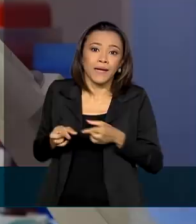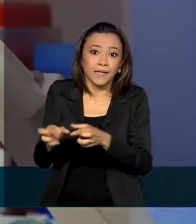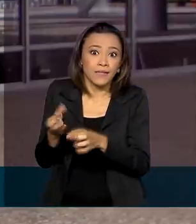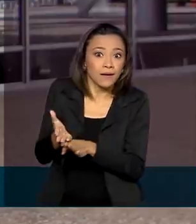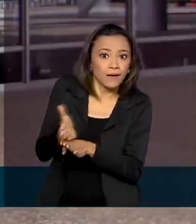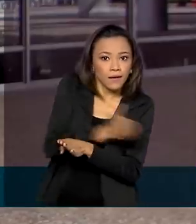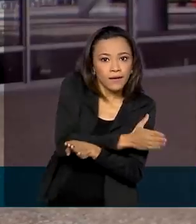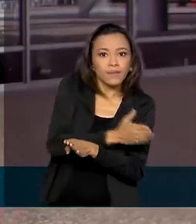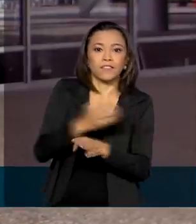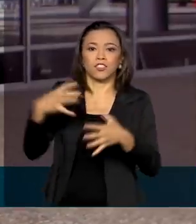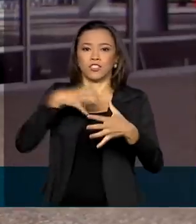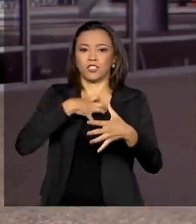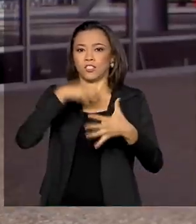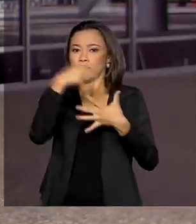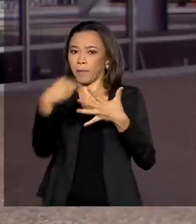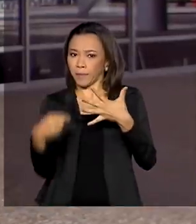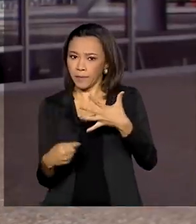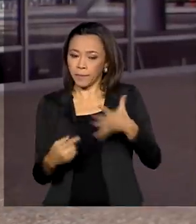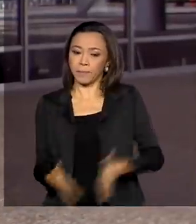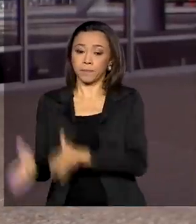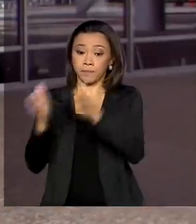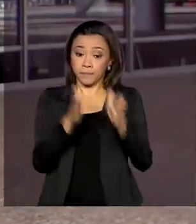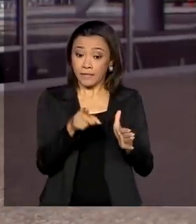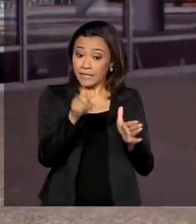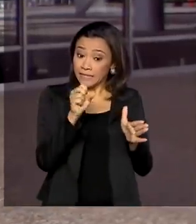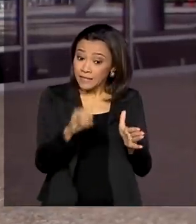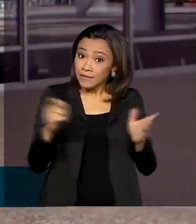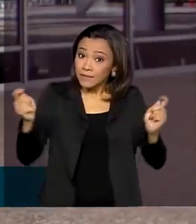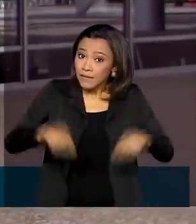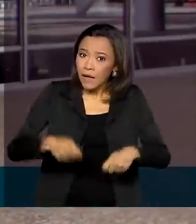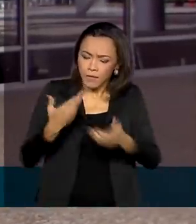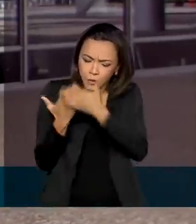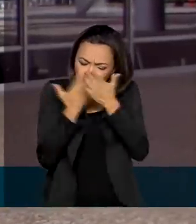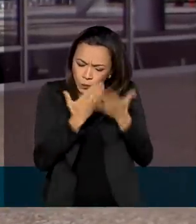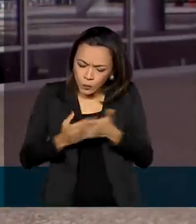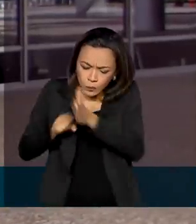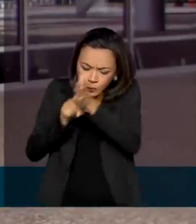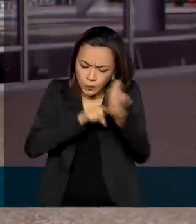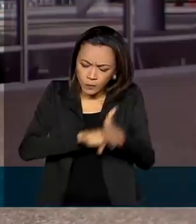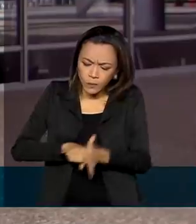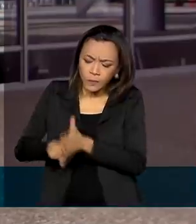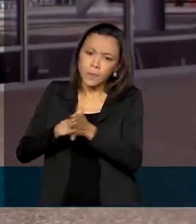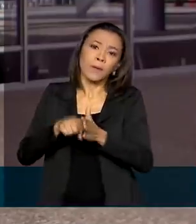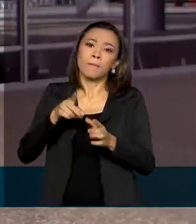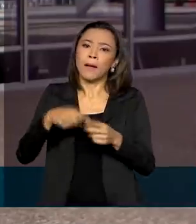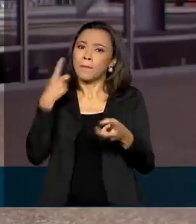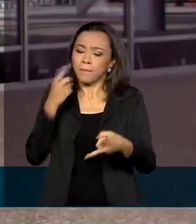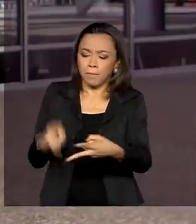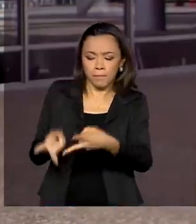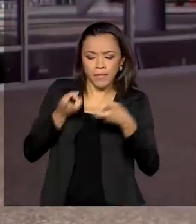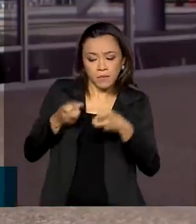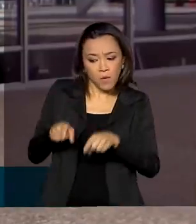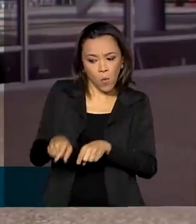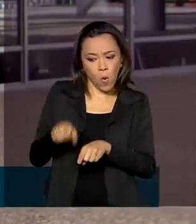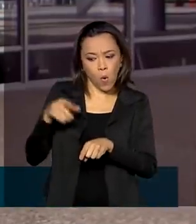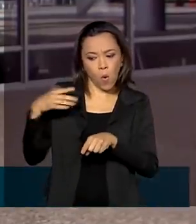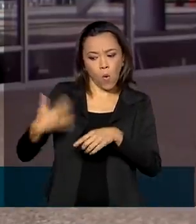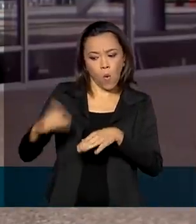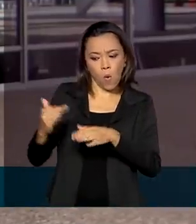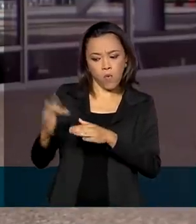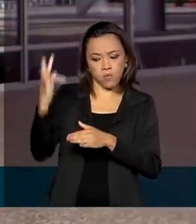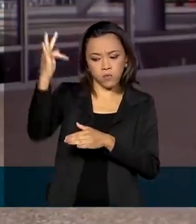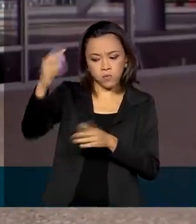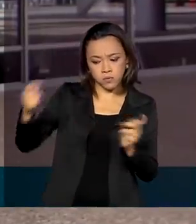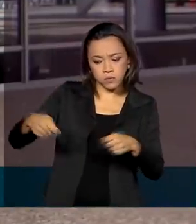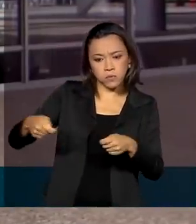aparecer. Se a gente tem condição de estudar isso melhor, é possível compreender e identificar alterações que podem predispor ao desenvolvimento de